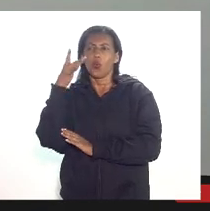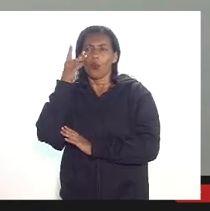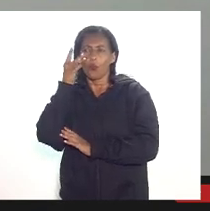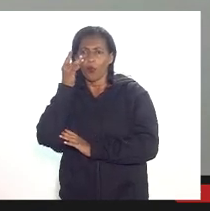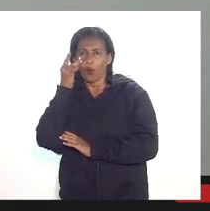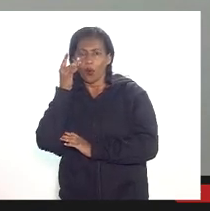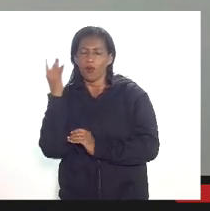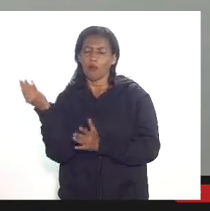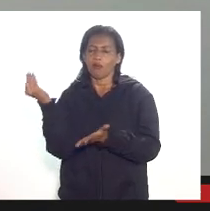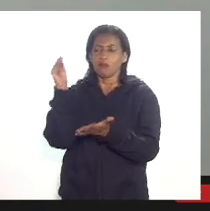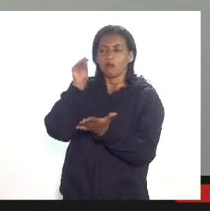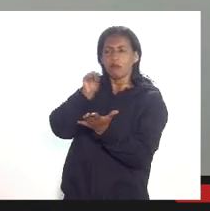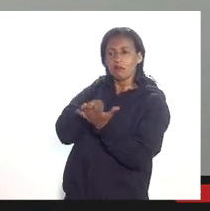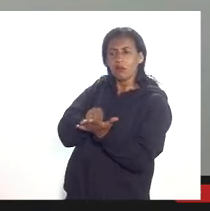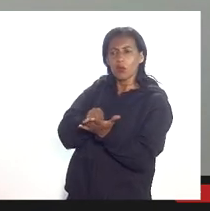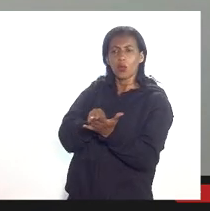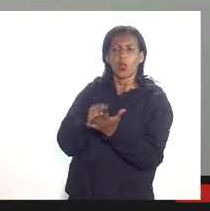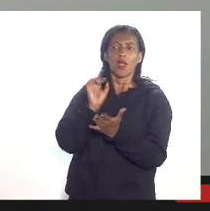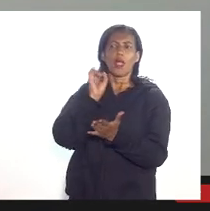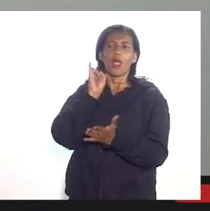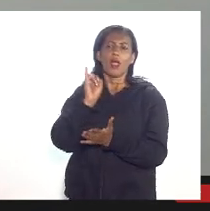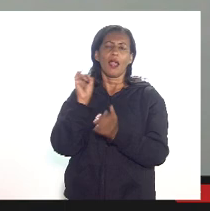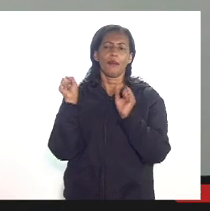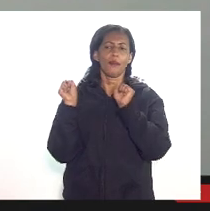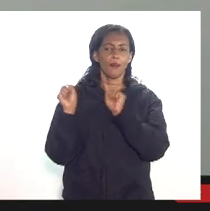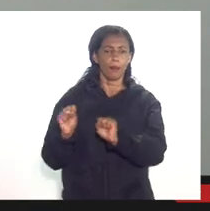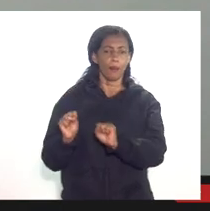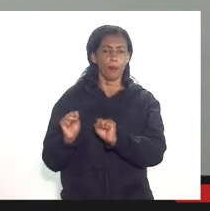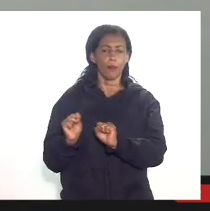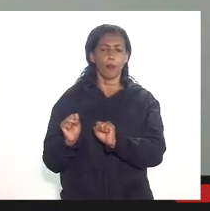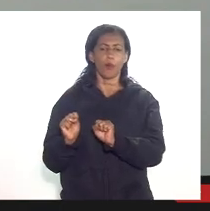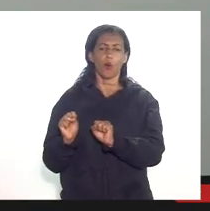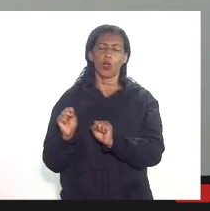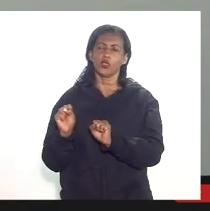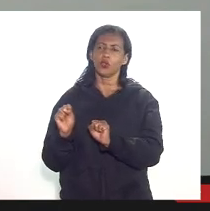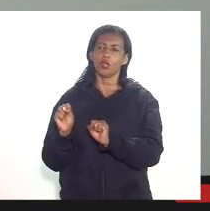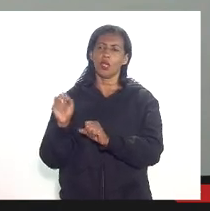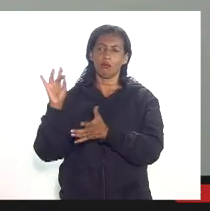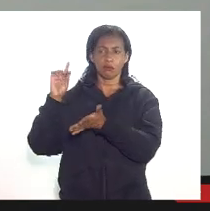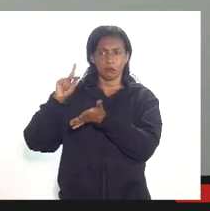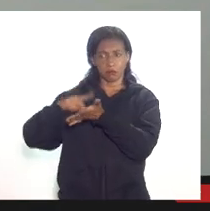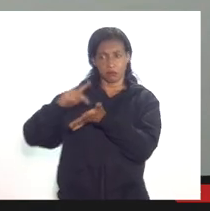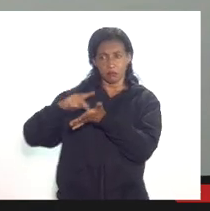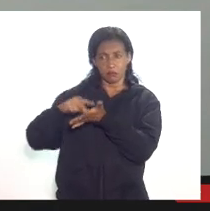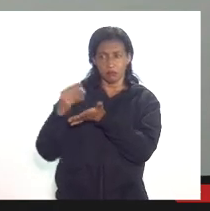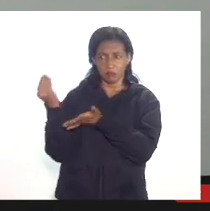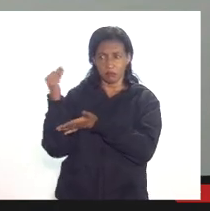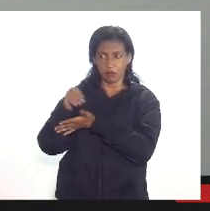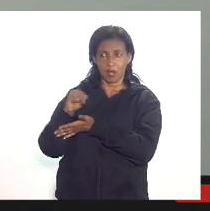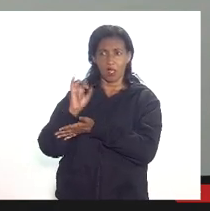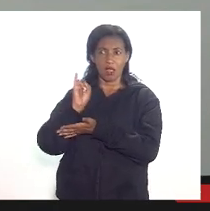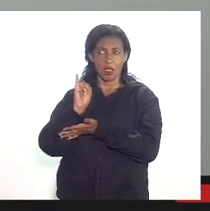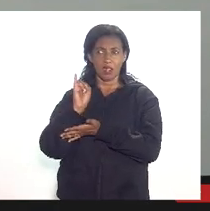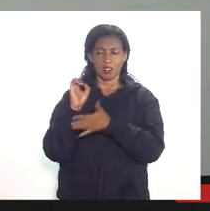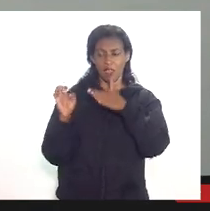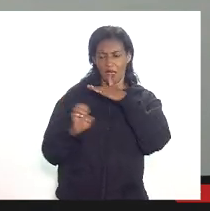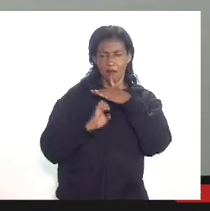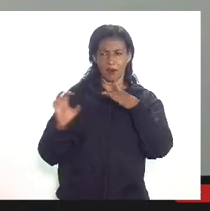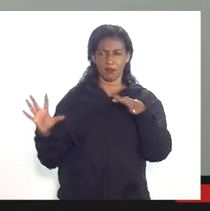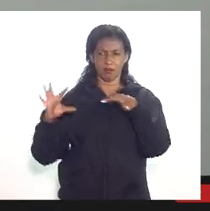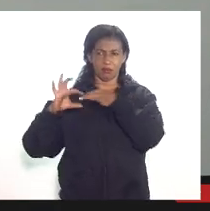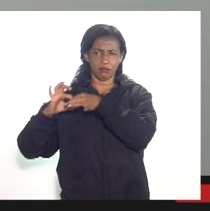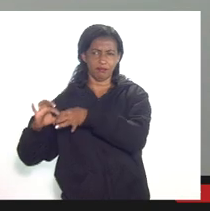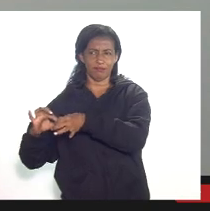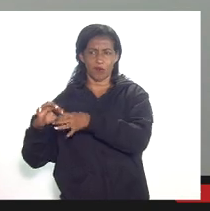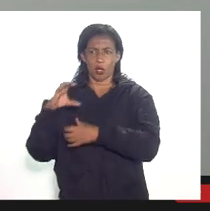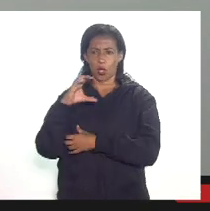é exatamente o custo de afrentamento ela pode deduzir do exato o custo de afrentamento e aí começam a as perguntas se as empresas são coligadas se